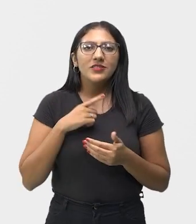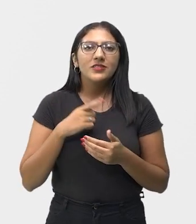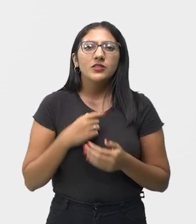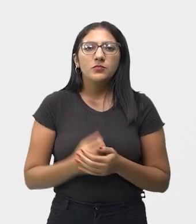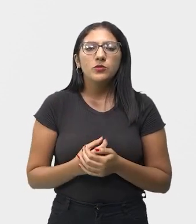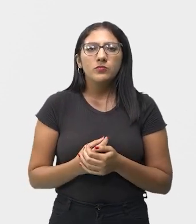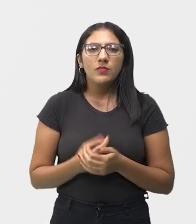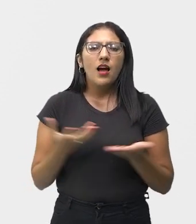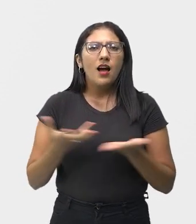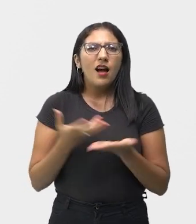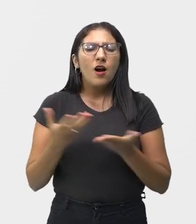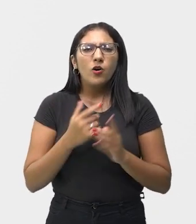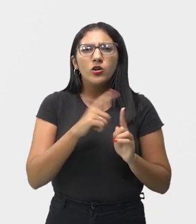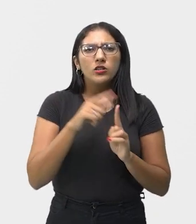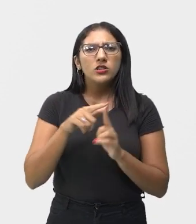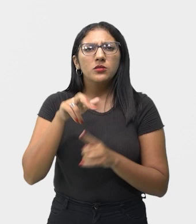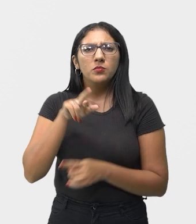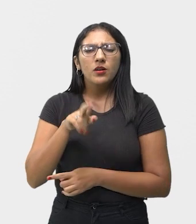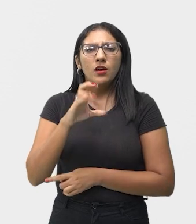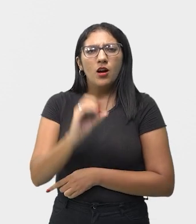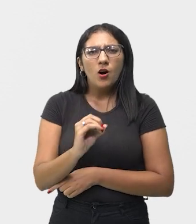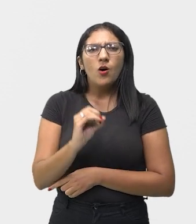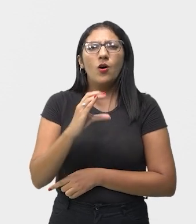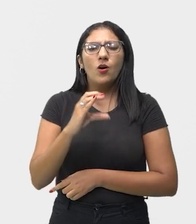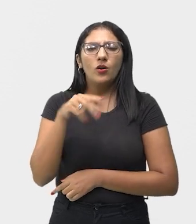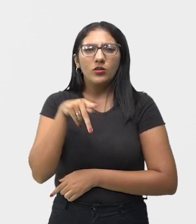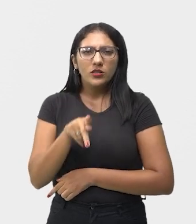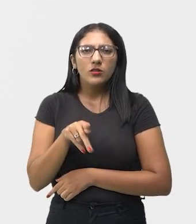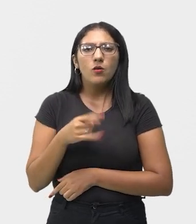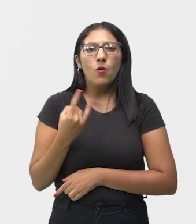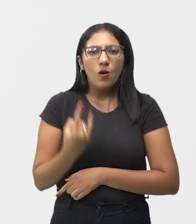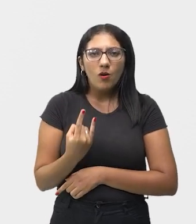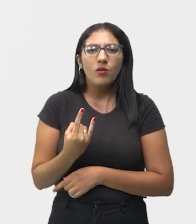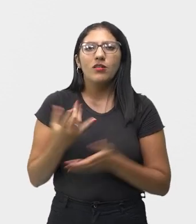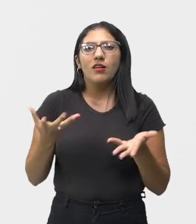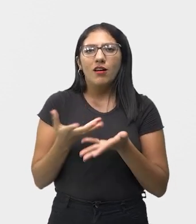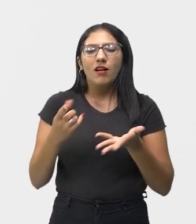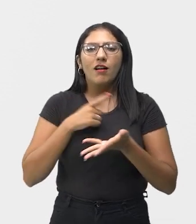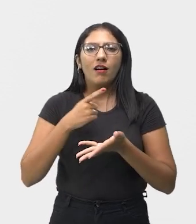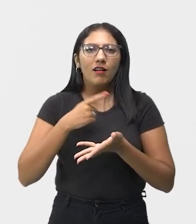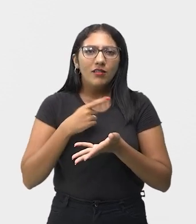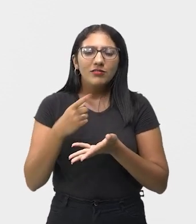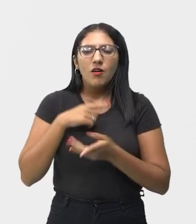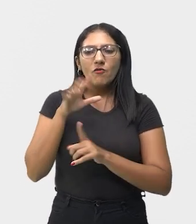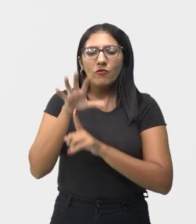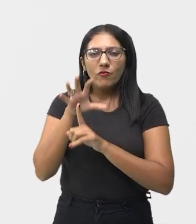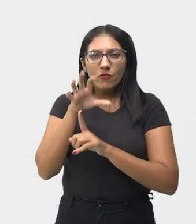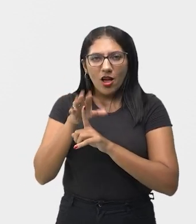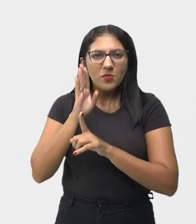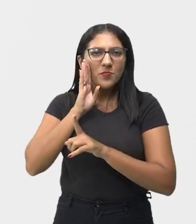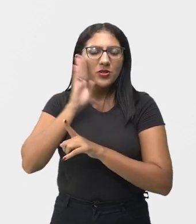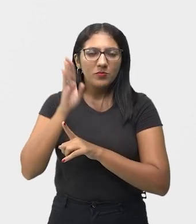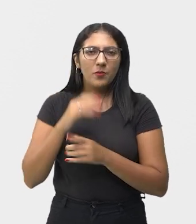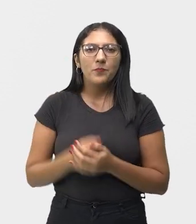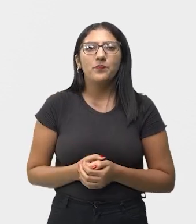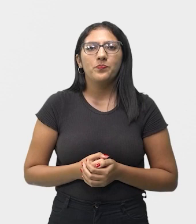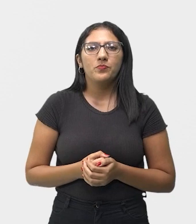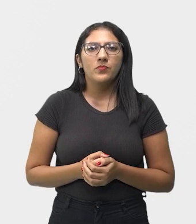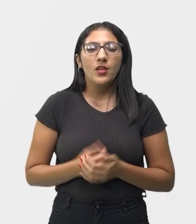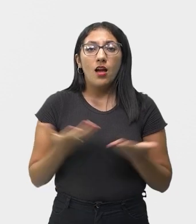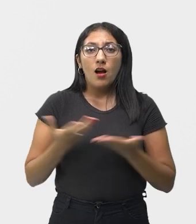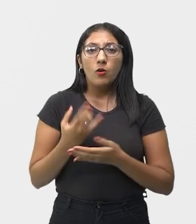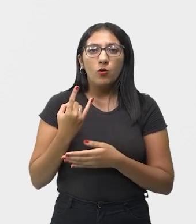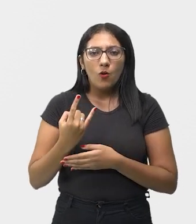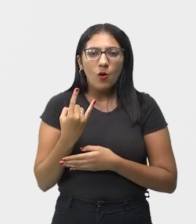por rock and roll. Então, tudo está sendo agregado um no outro, a música vai tendo essa influência, não é? O rock and roll